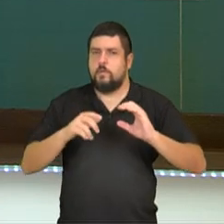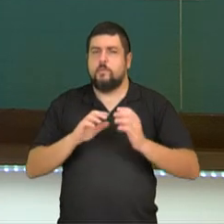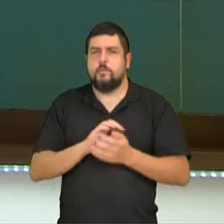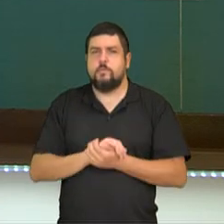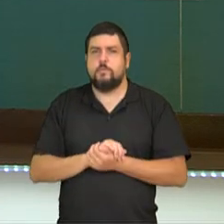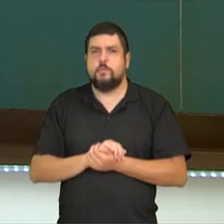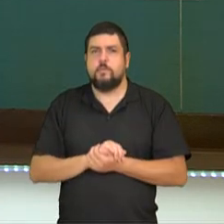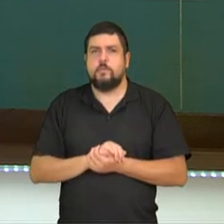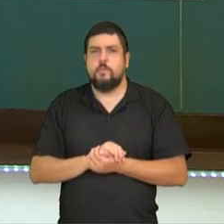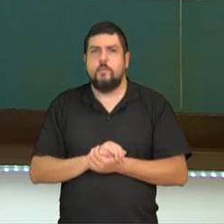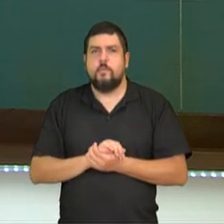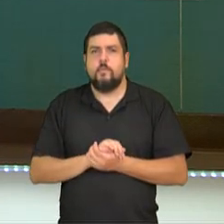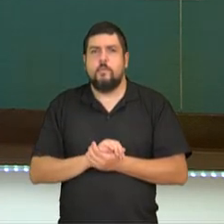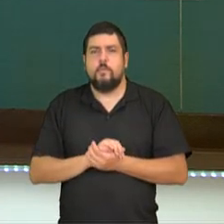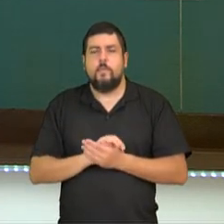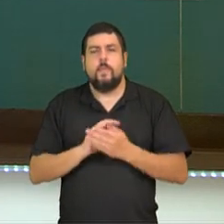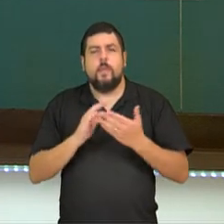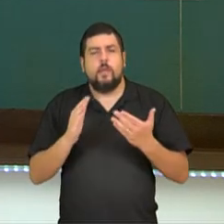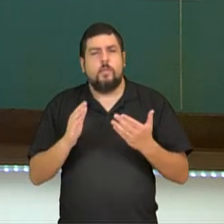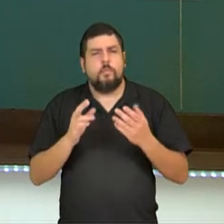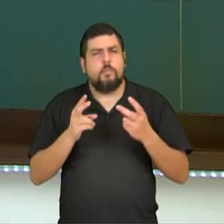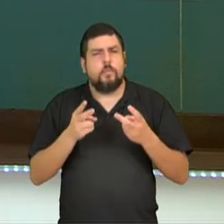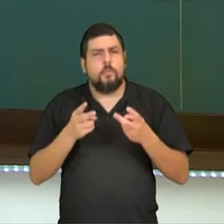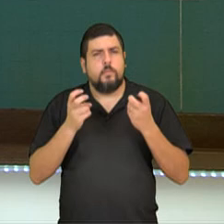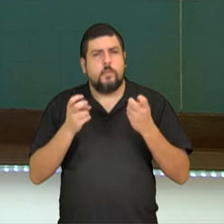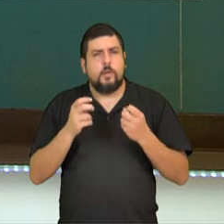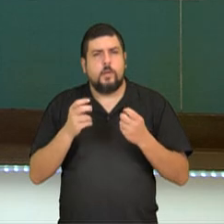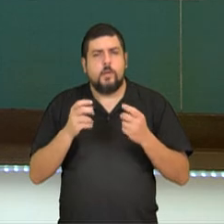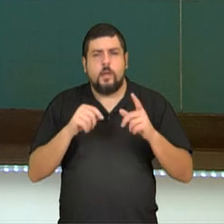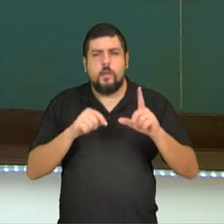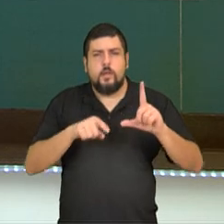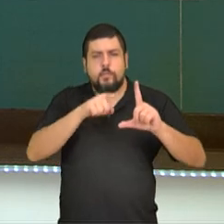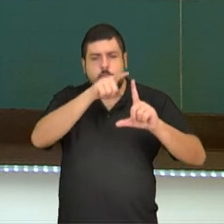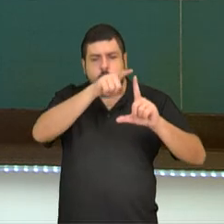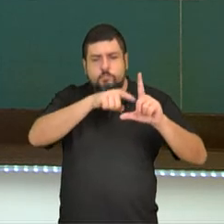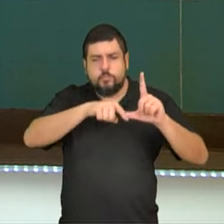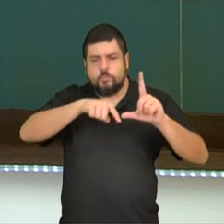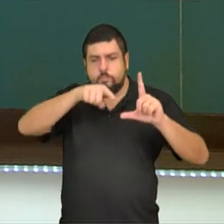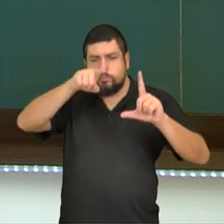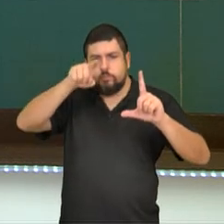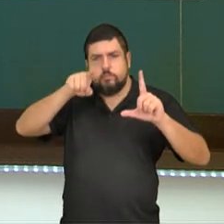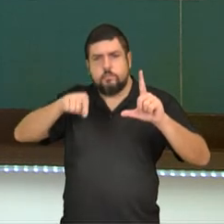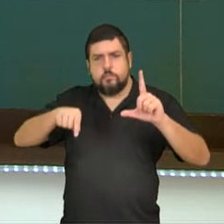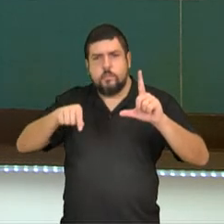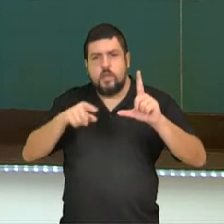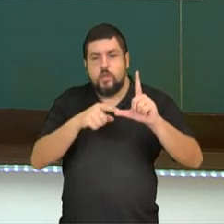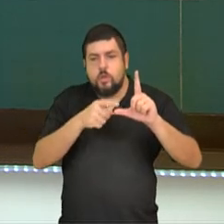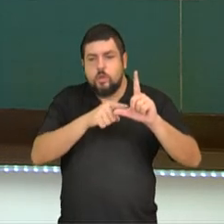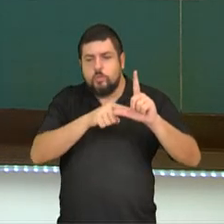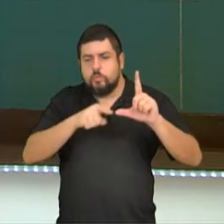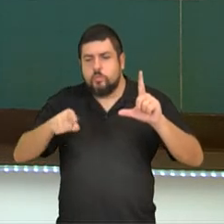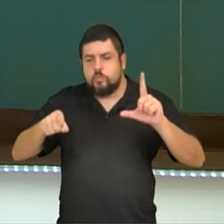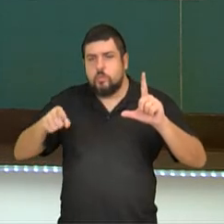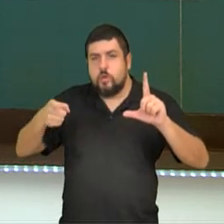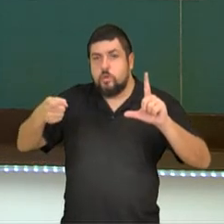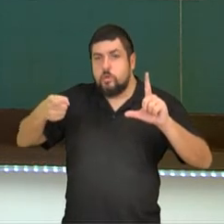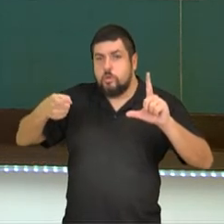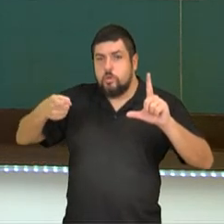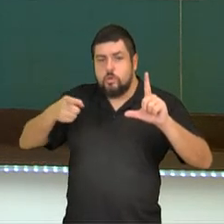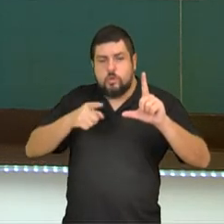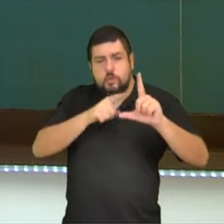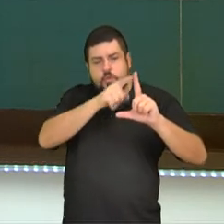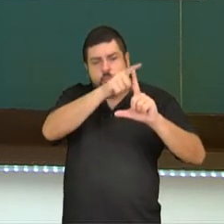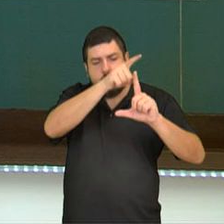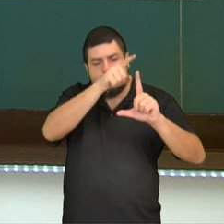Então, aqui a gente consegue identificar já no gráfico quando a gente tem ali esses pontinhos, né, que vão, que o gráfico vai cortar, né? Ele vai